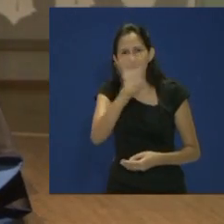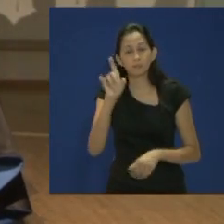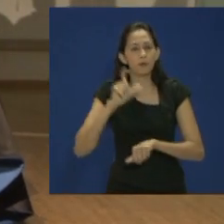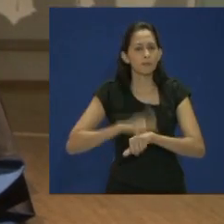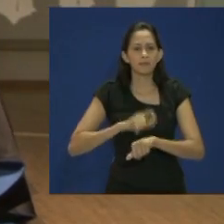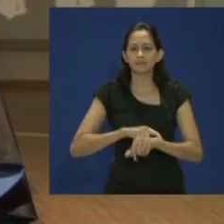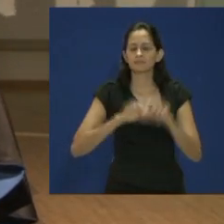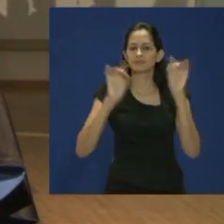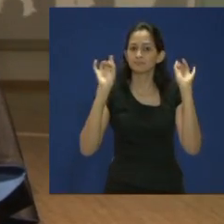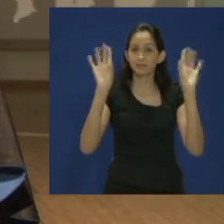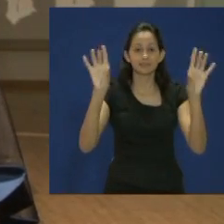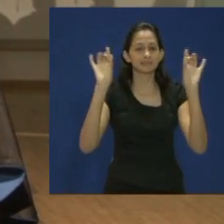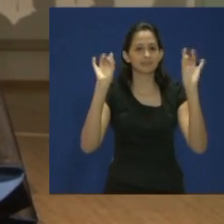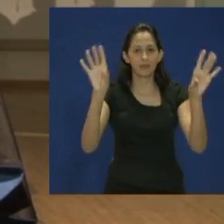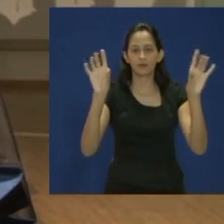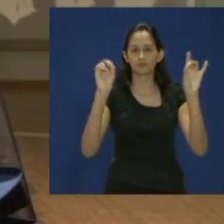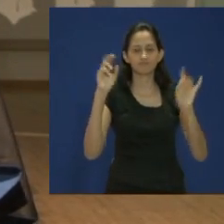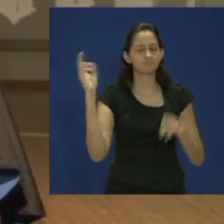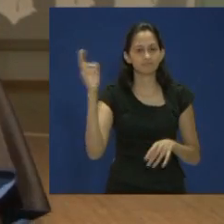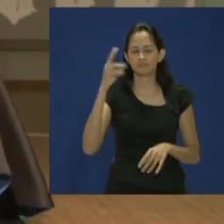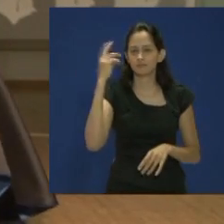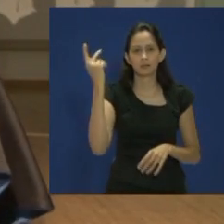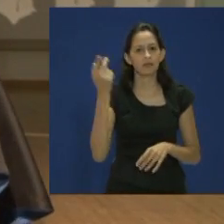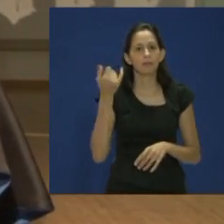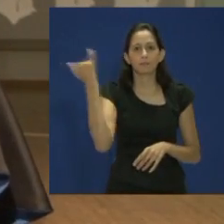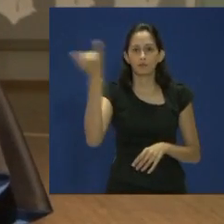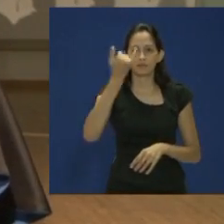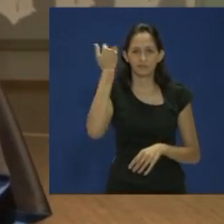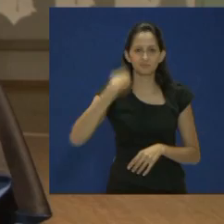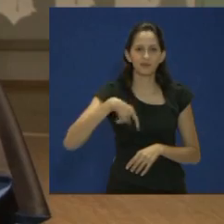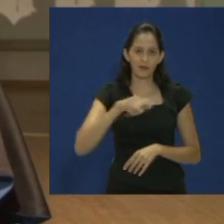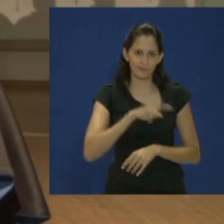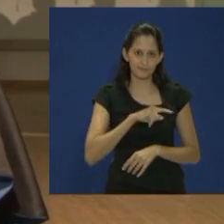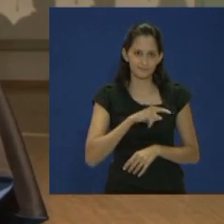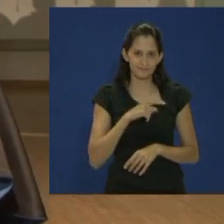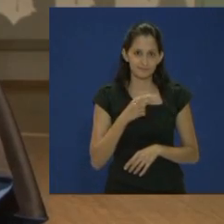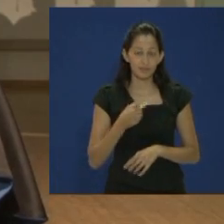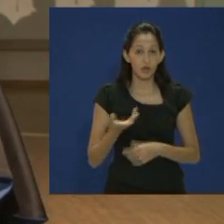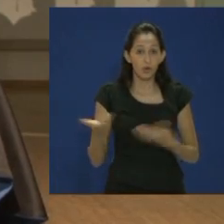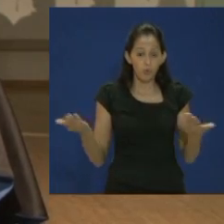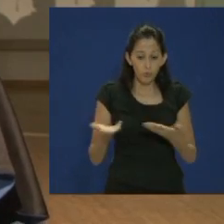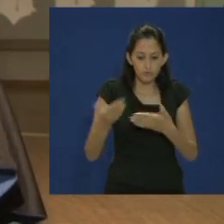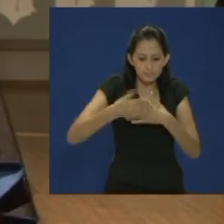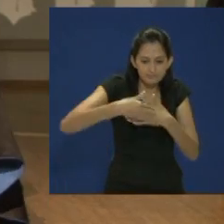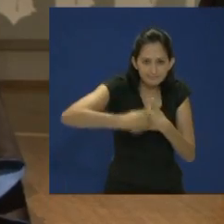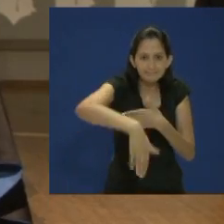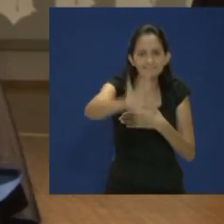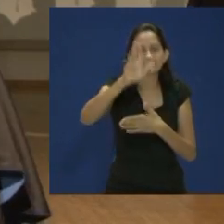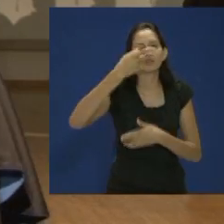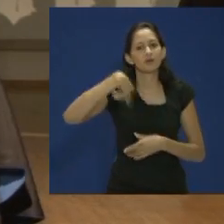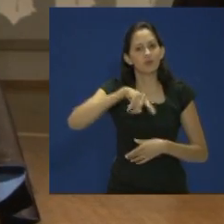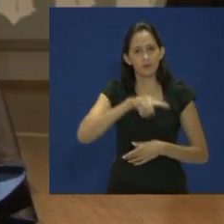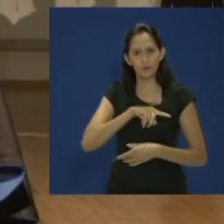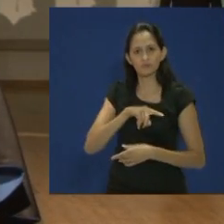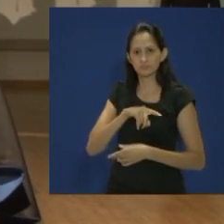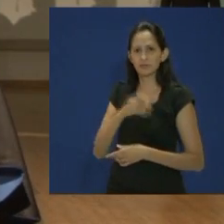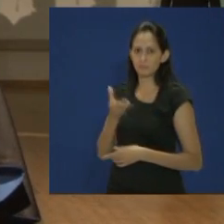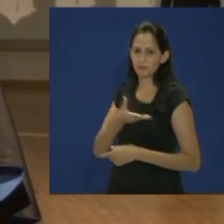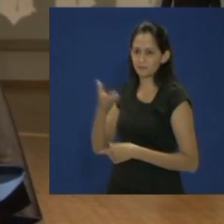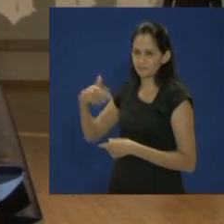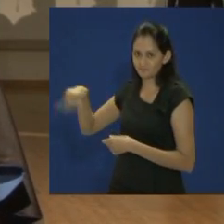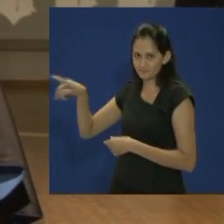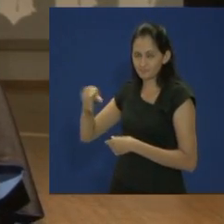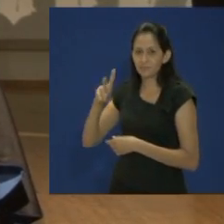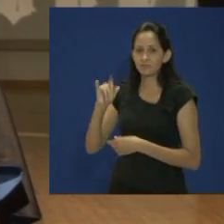tão especial e importante para nós. A partir de hoje, colegas formandos, seremos reconhecidos como